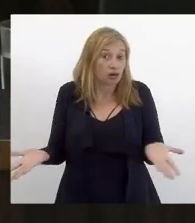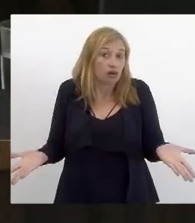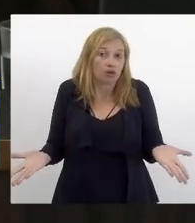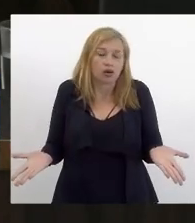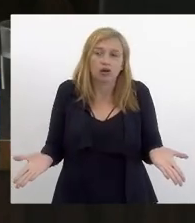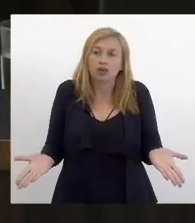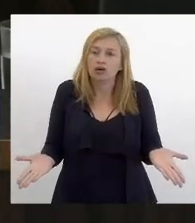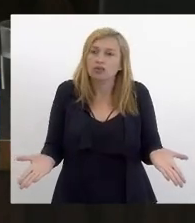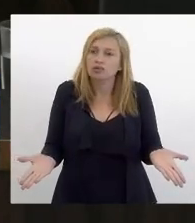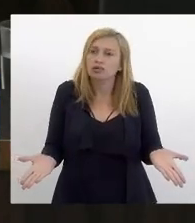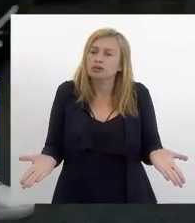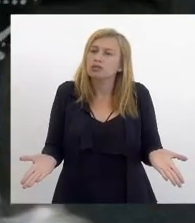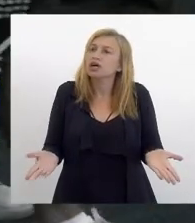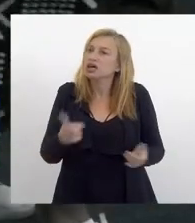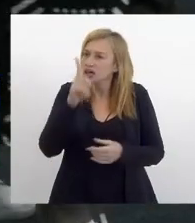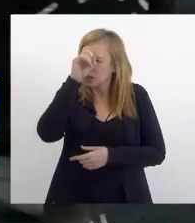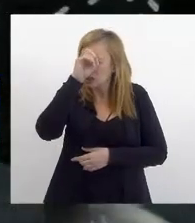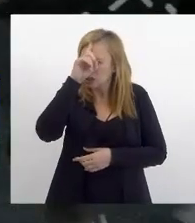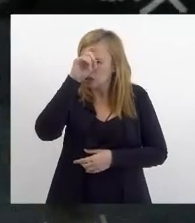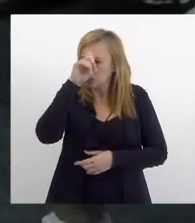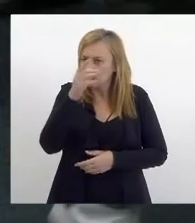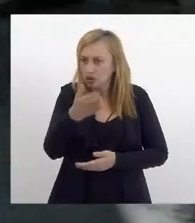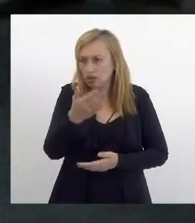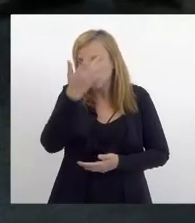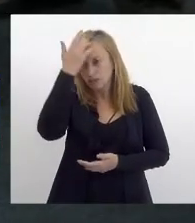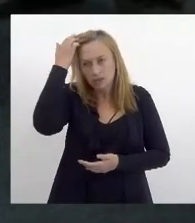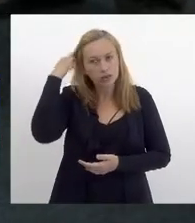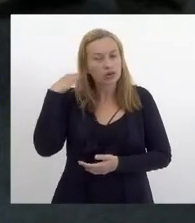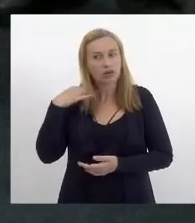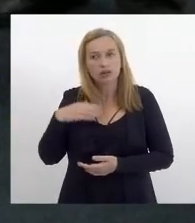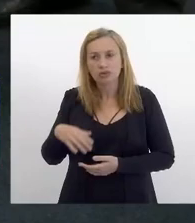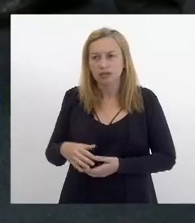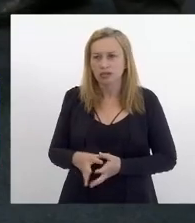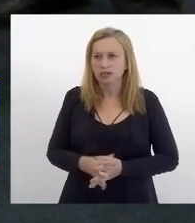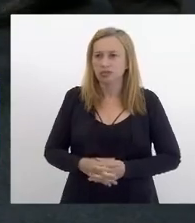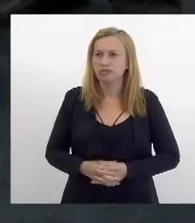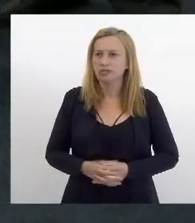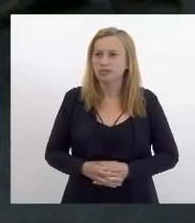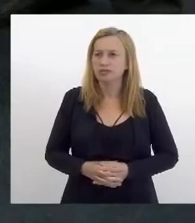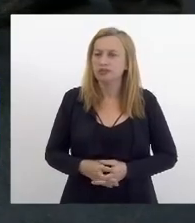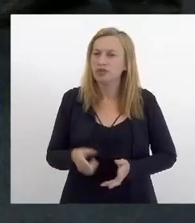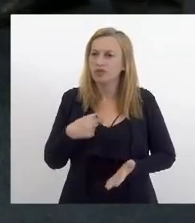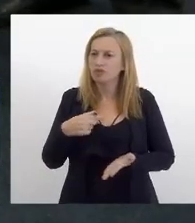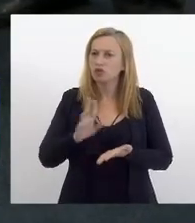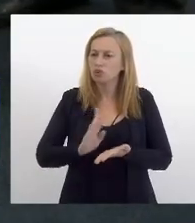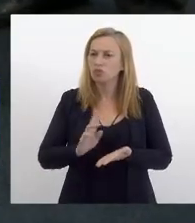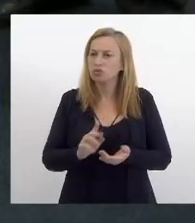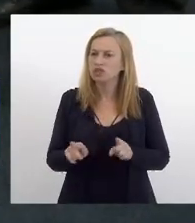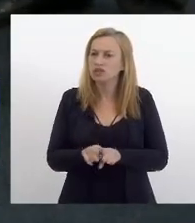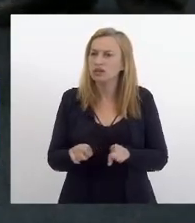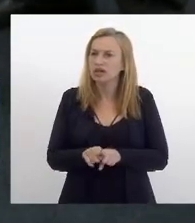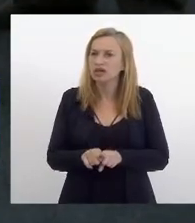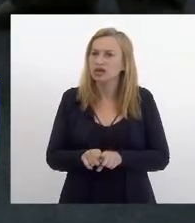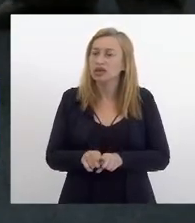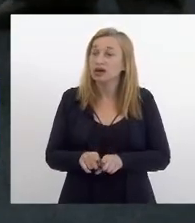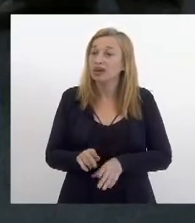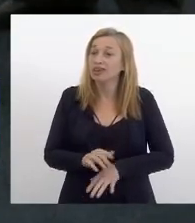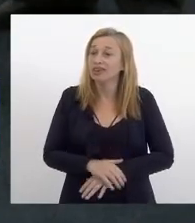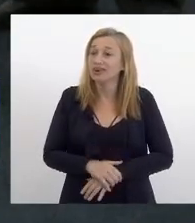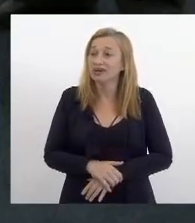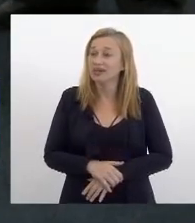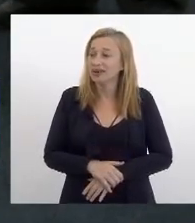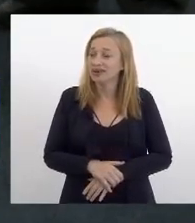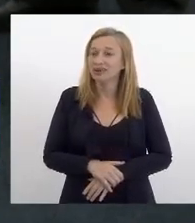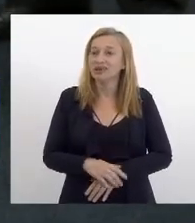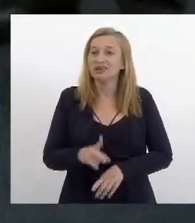ele me deu eu vou pedir também esse hospital vai se inscrever Rejane vou botar me escreve também esse